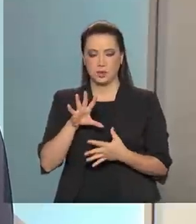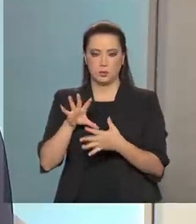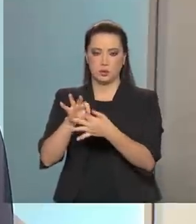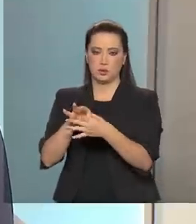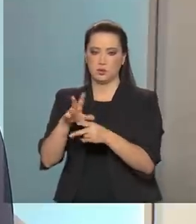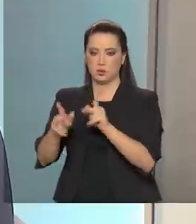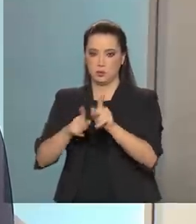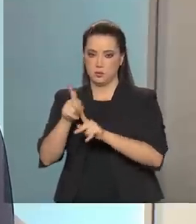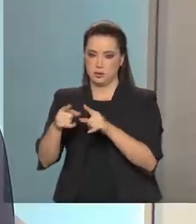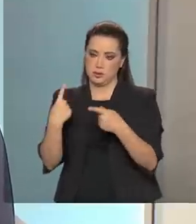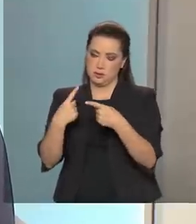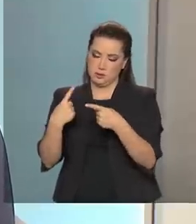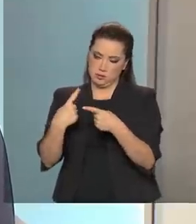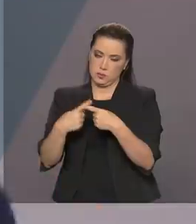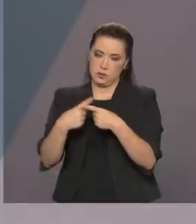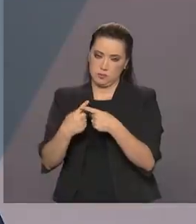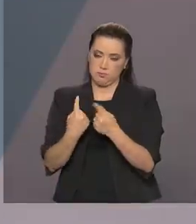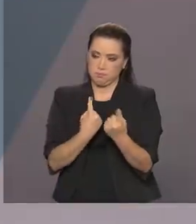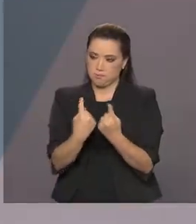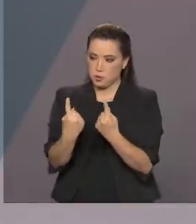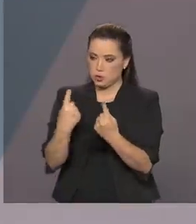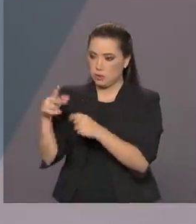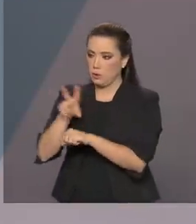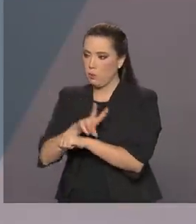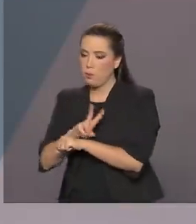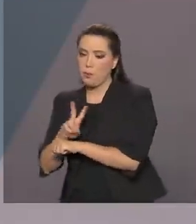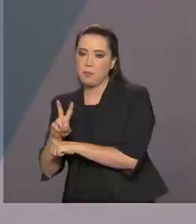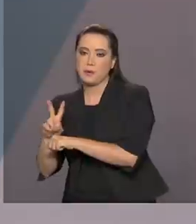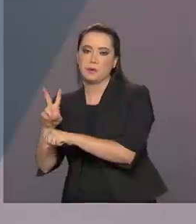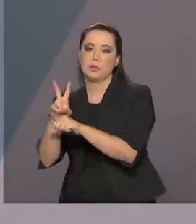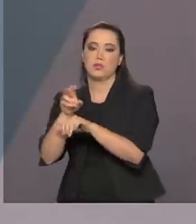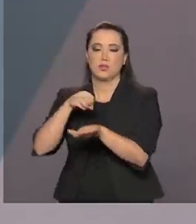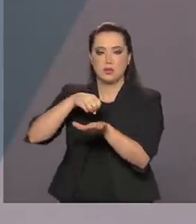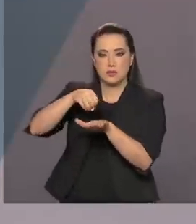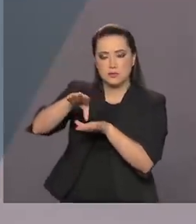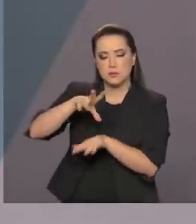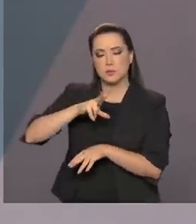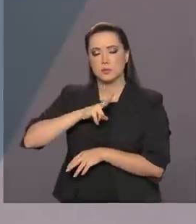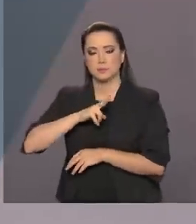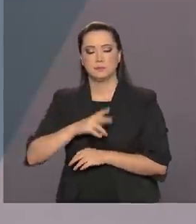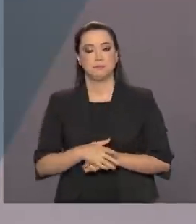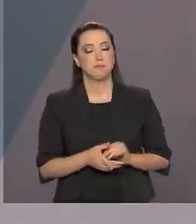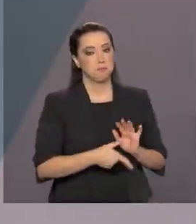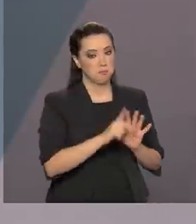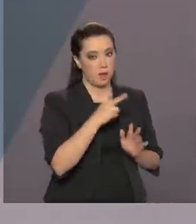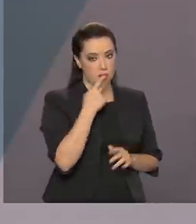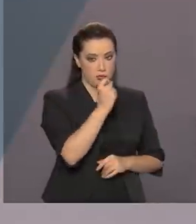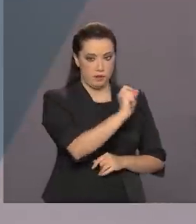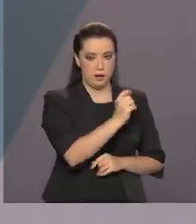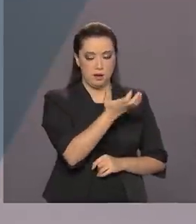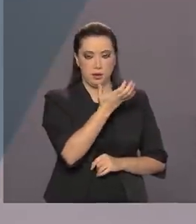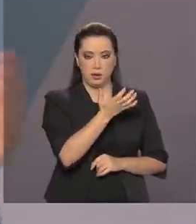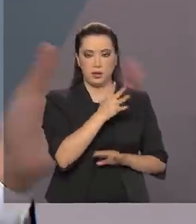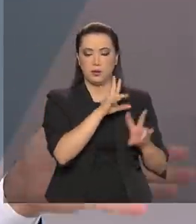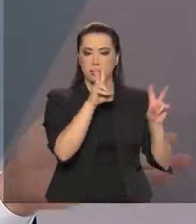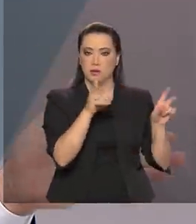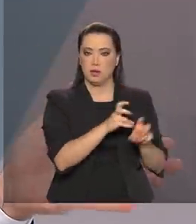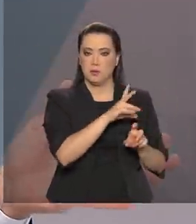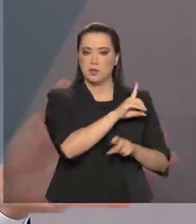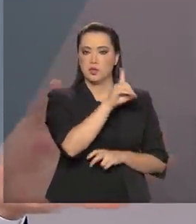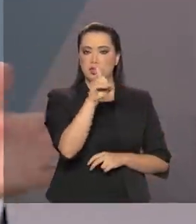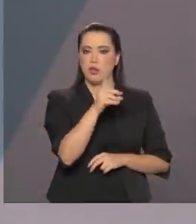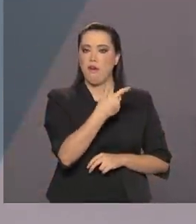verdadeiros titulares de dados. Antes da gente falar um pouquinho da Autoridade Nacional de Proteção de Dados, eu queria falar com o senhor sobre o dia